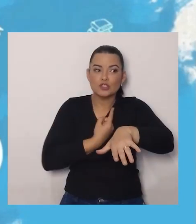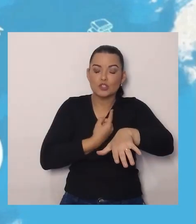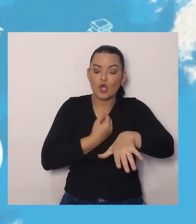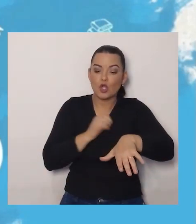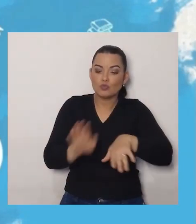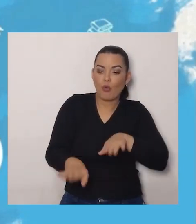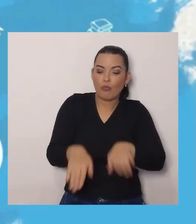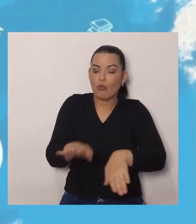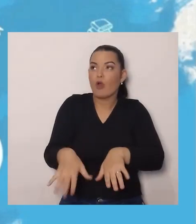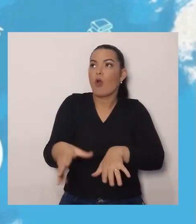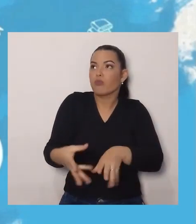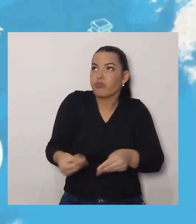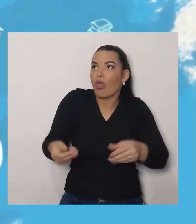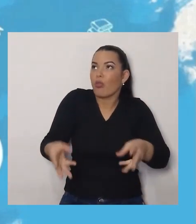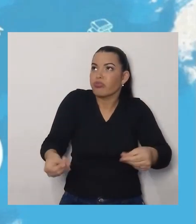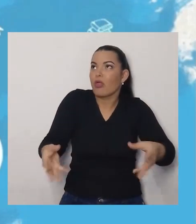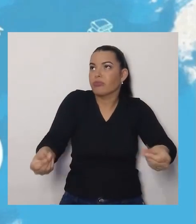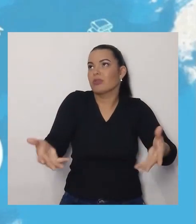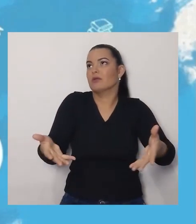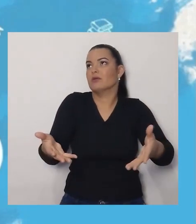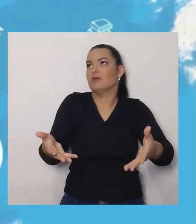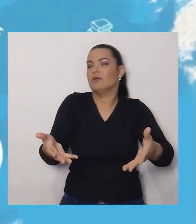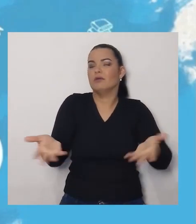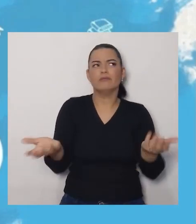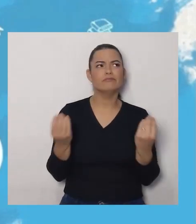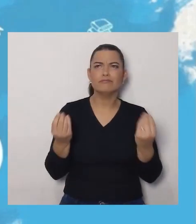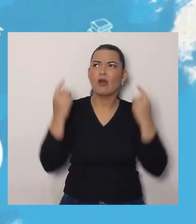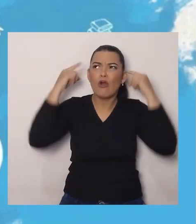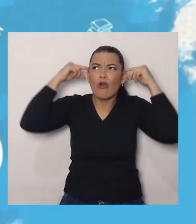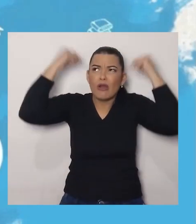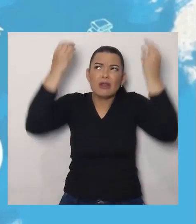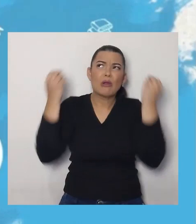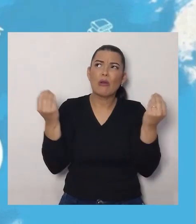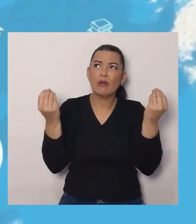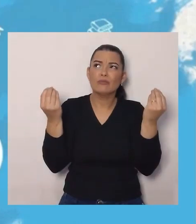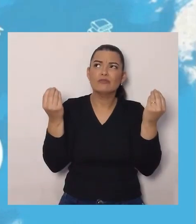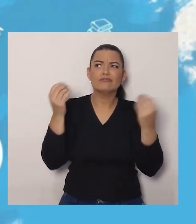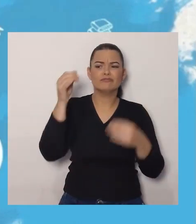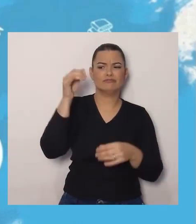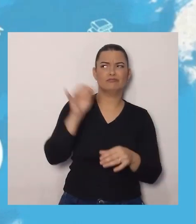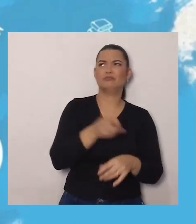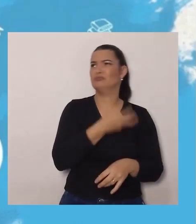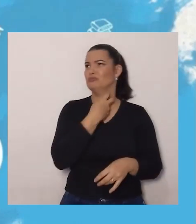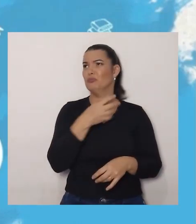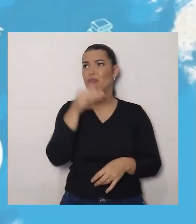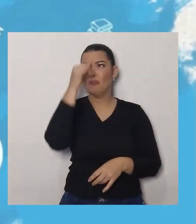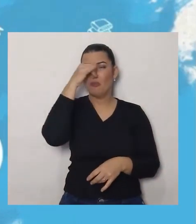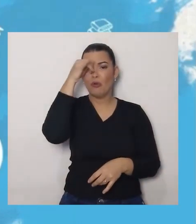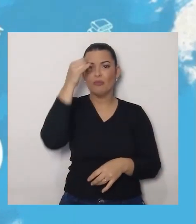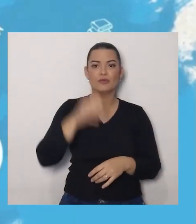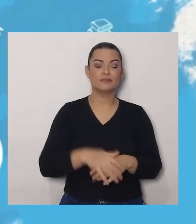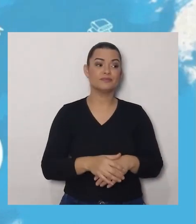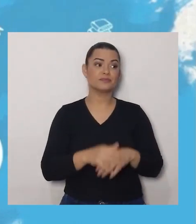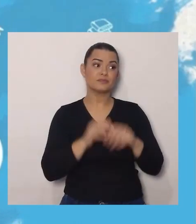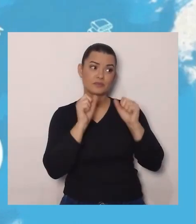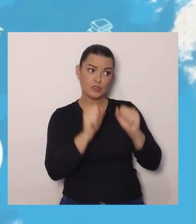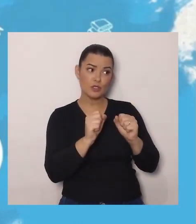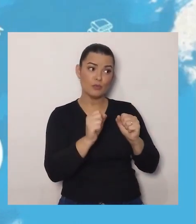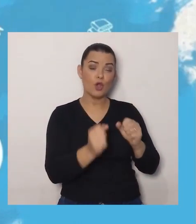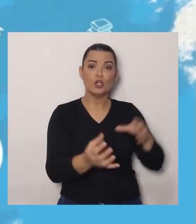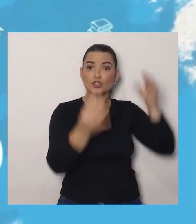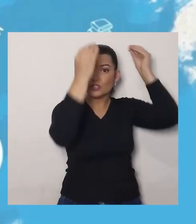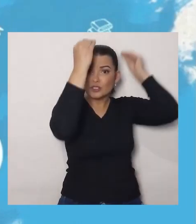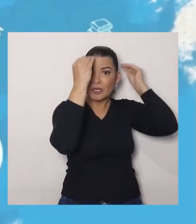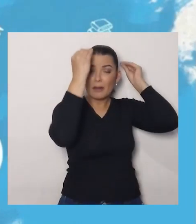morcego bobo! Eu até poderia colocar um chapéu, mas ele iria cair aí no capinha em cima.